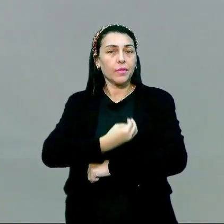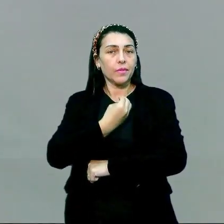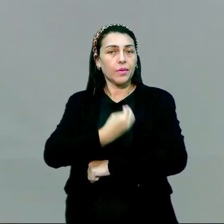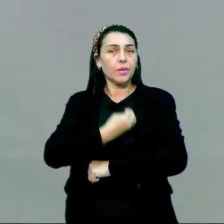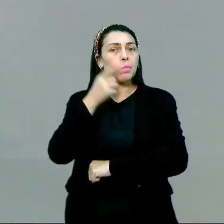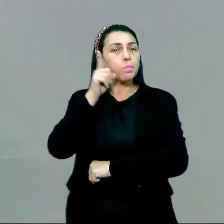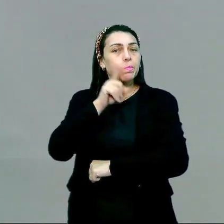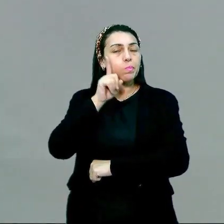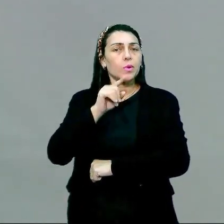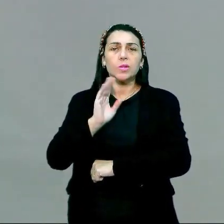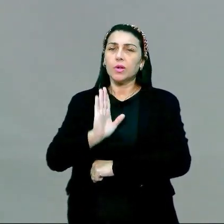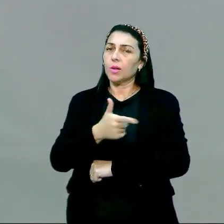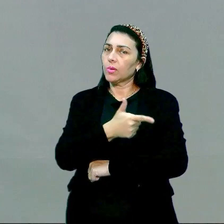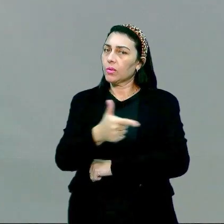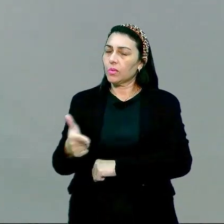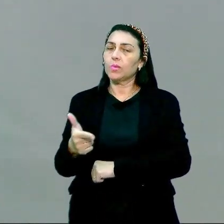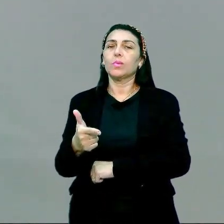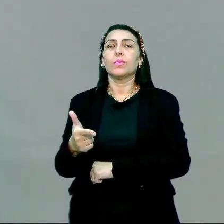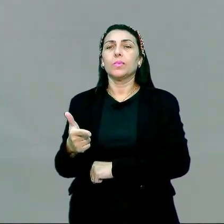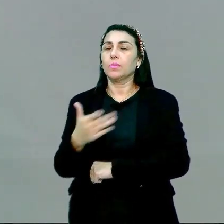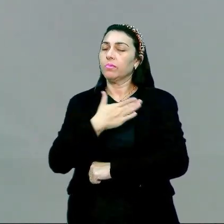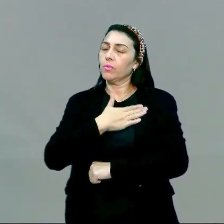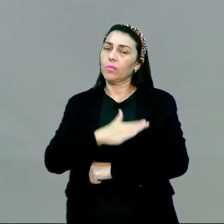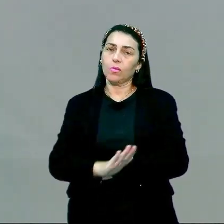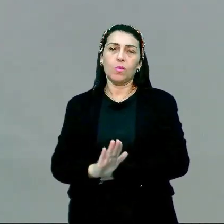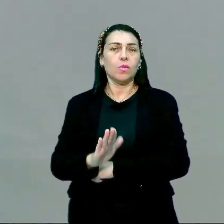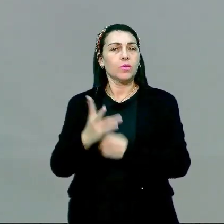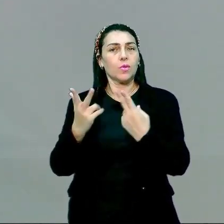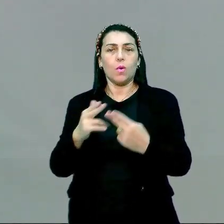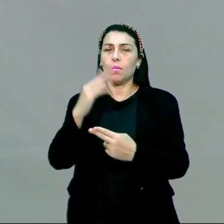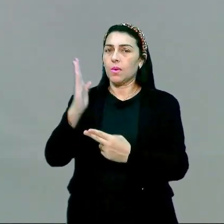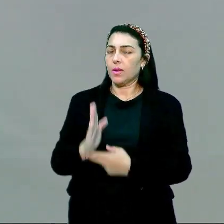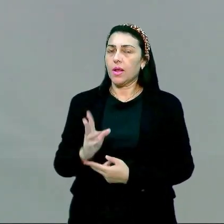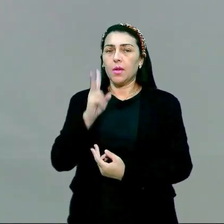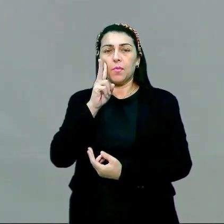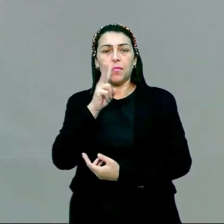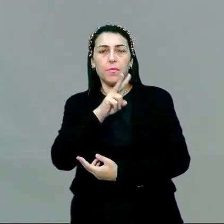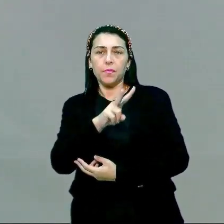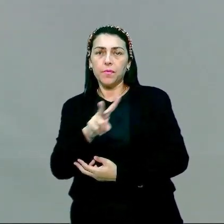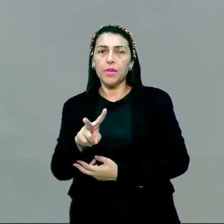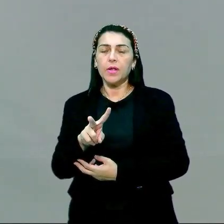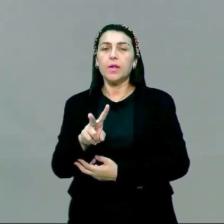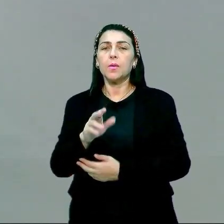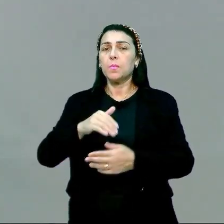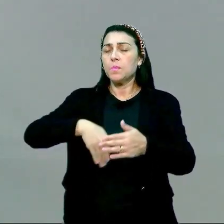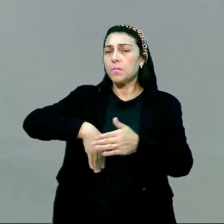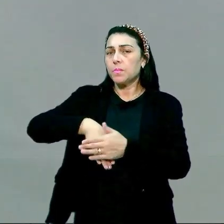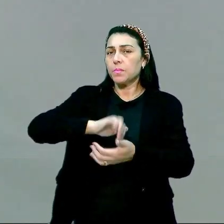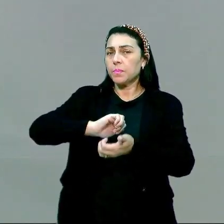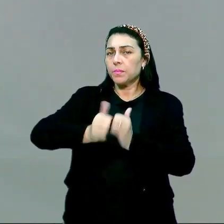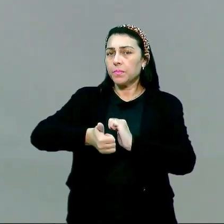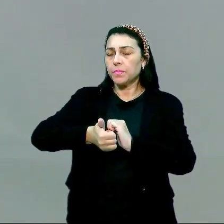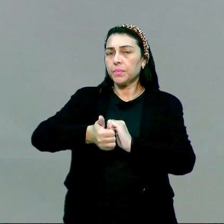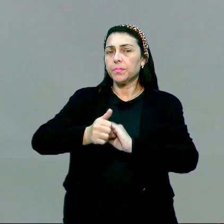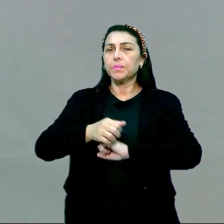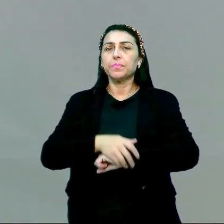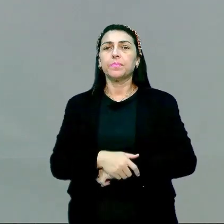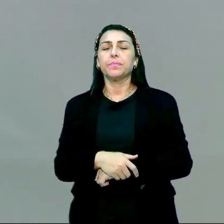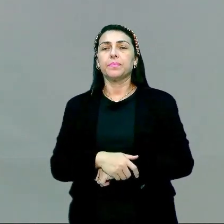Unidos, ele já não tem tanto apreço ao futebol, né? Vê como um esporte aí, né,